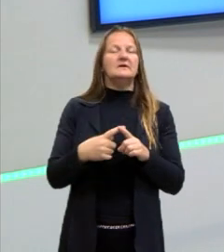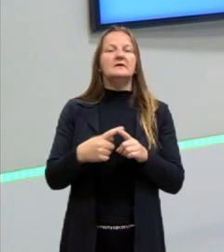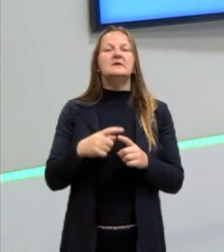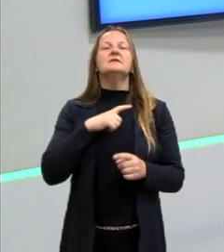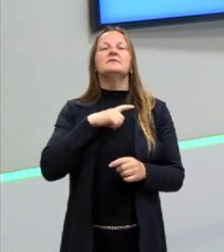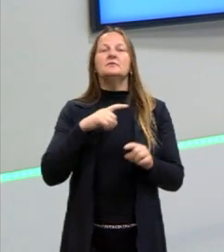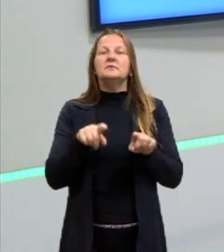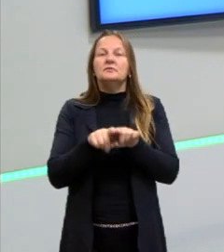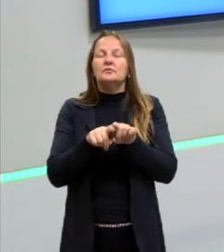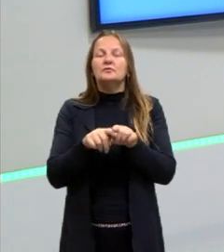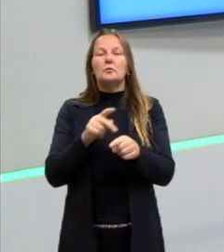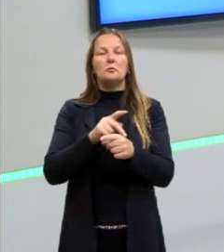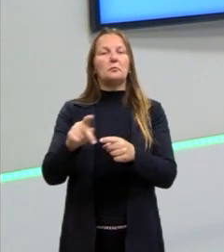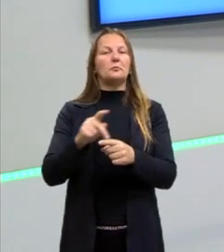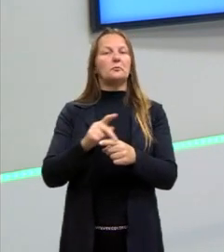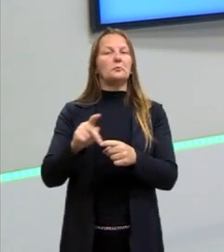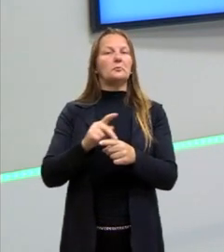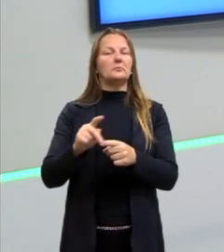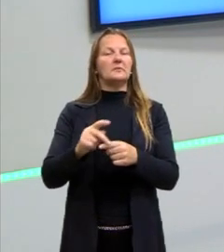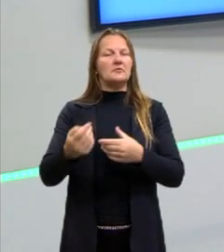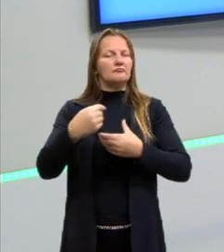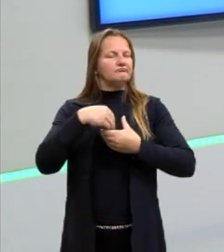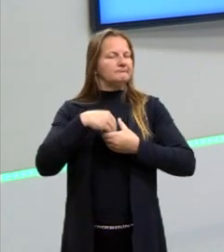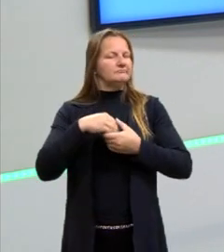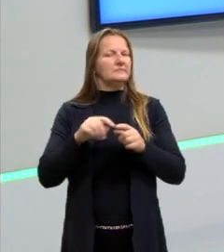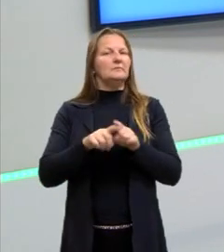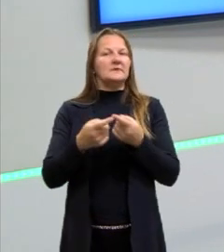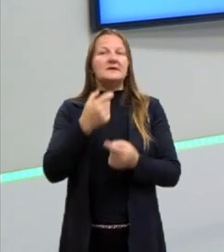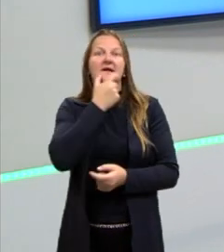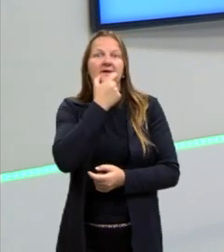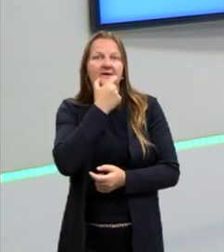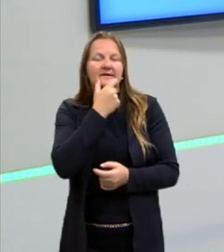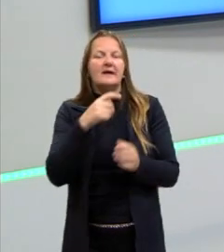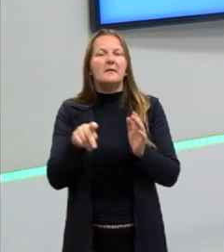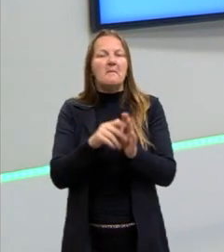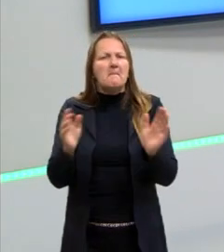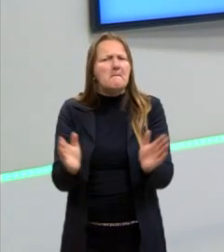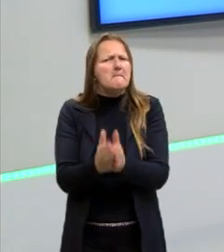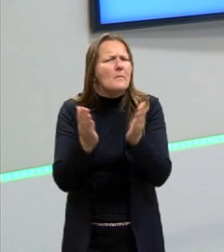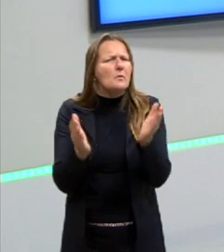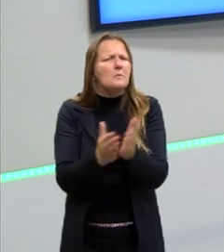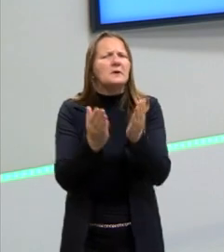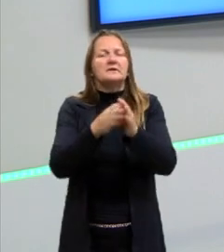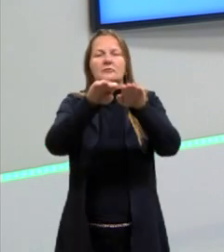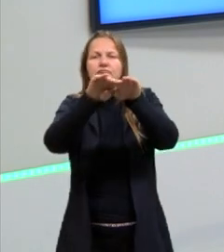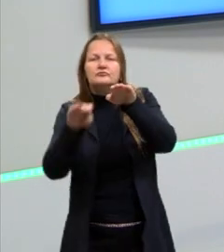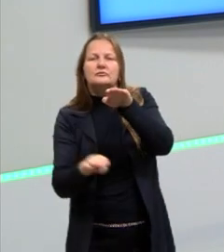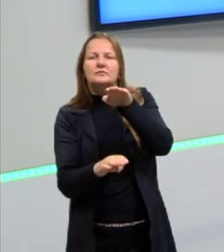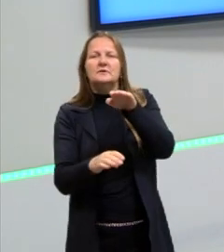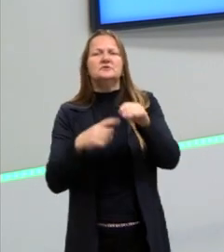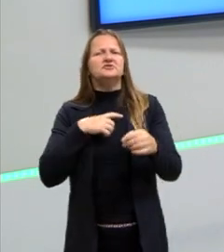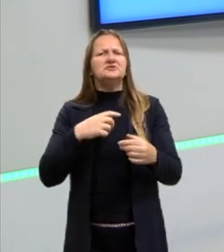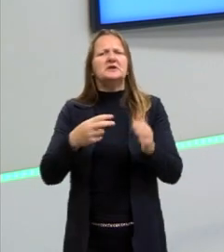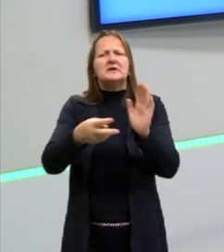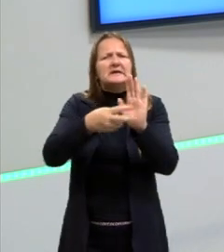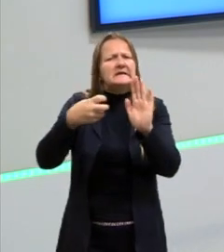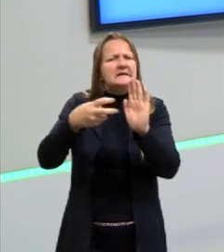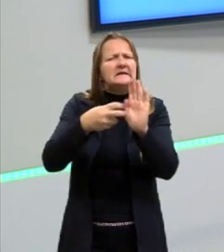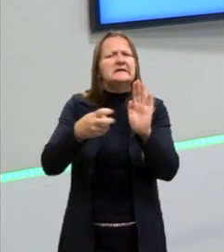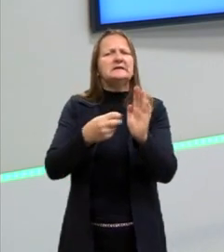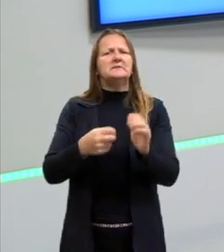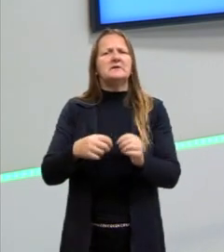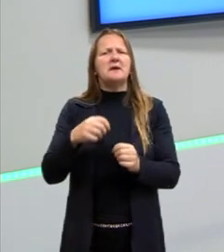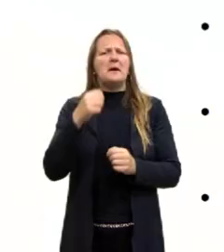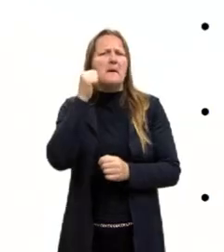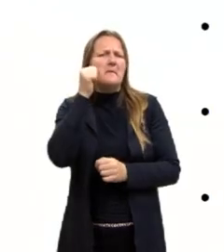todo esse puritanismo, a Inglaterra também, até por ter tanta pobreza, tanta desigualdade, tinha muito crime, muita prostituição.